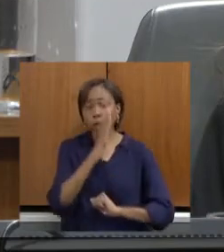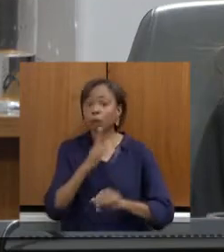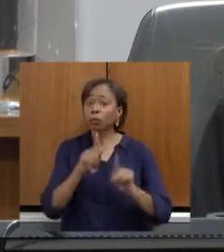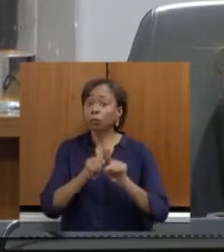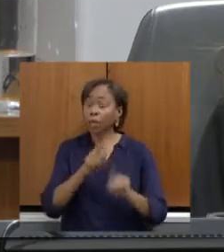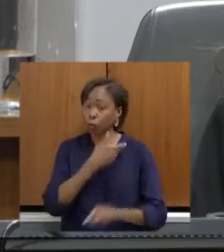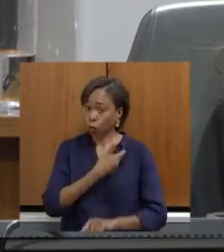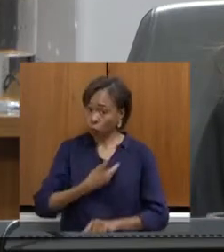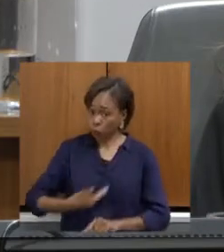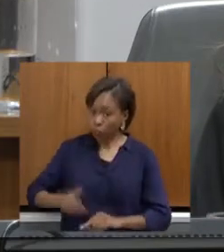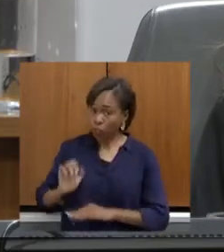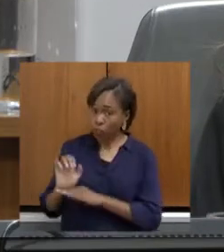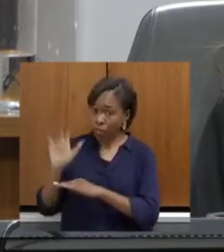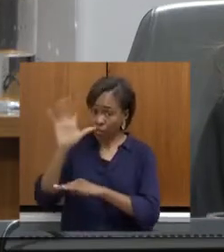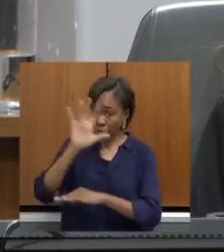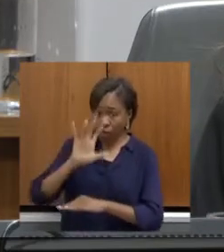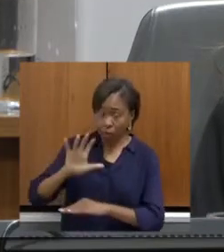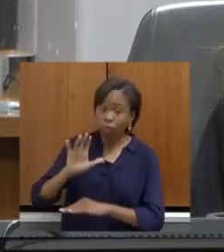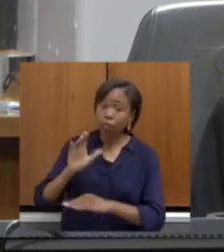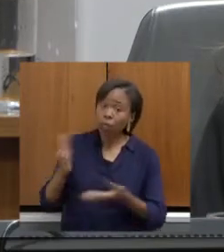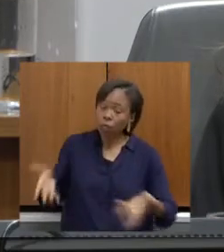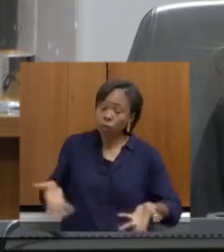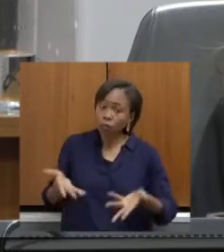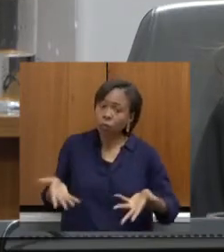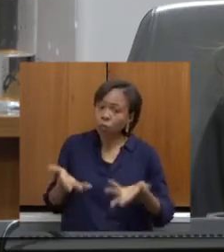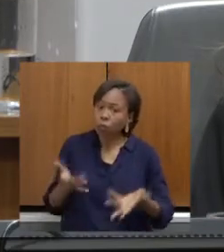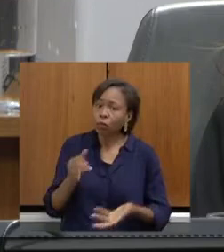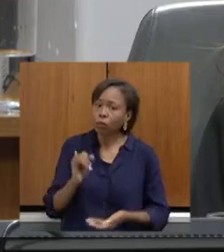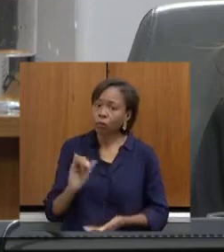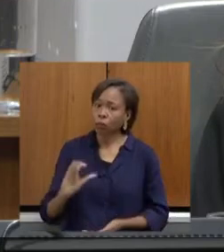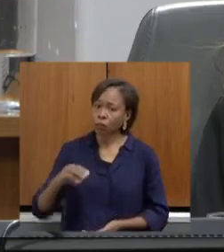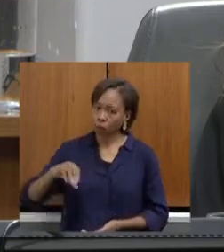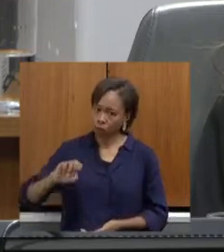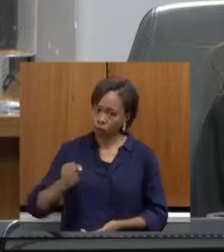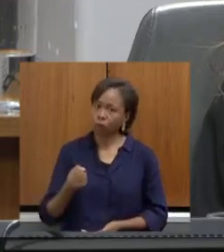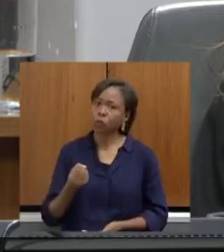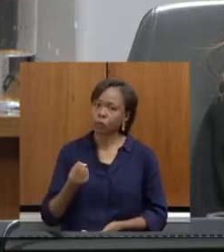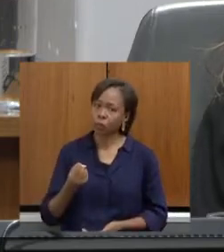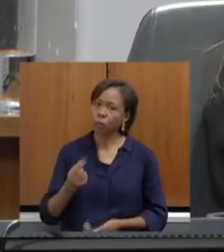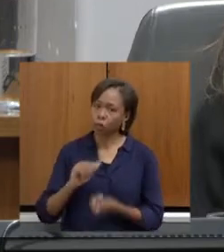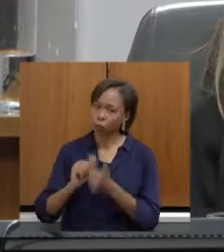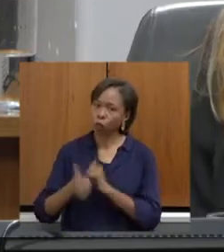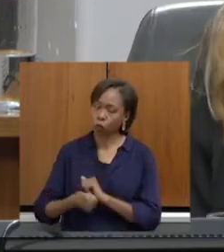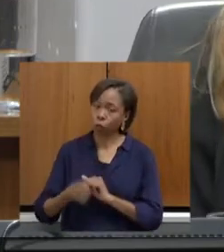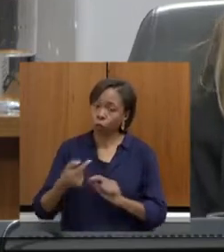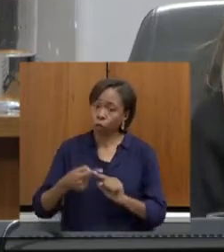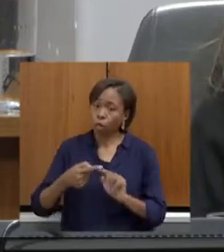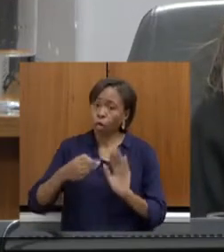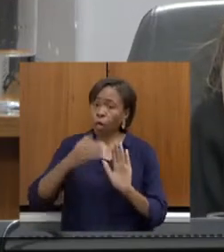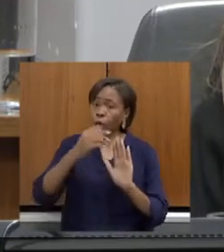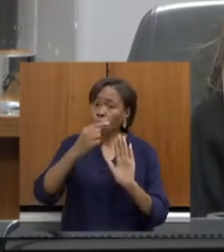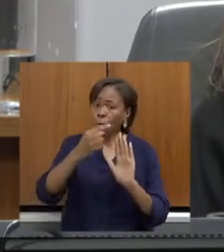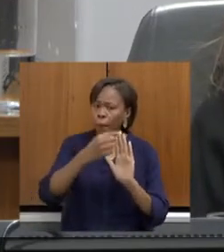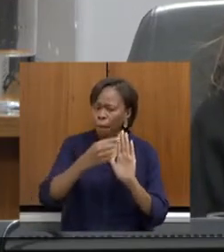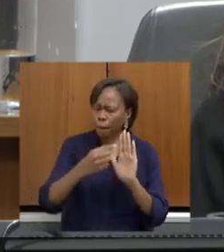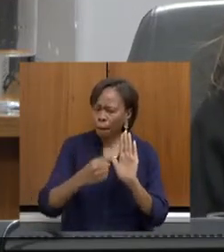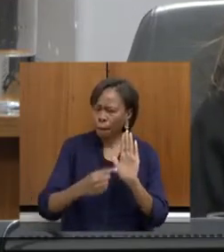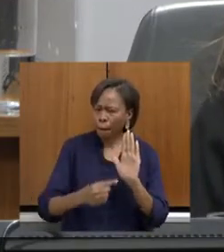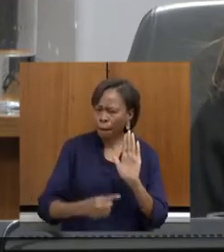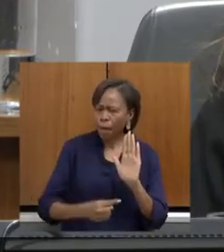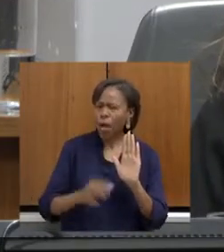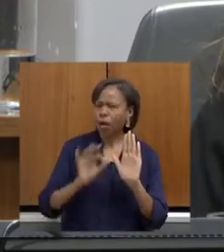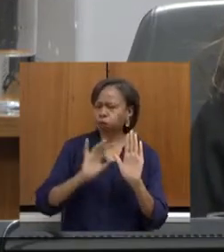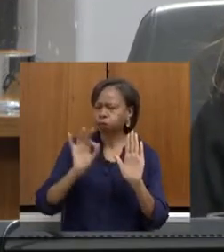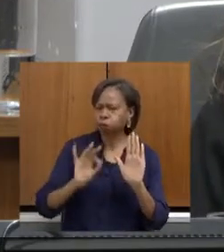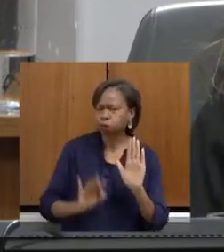e, inclusive, influenciando o ICMS esportivo. Porque tem várias medidas ali que estão sendo propostas, inclusive, por exemplo, a maior